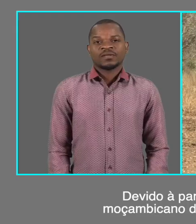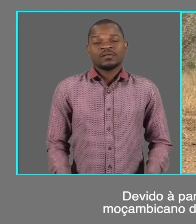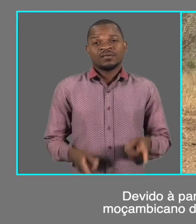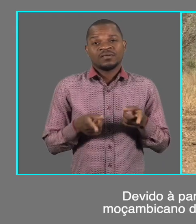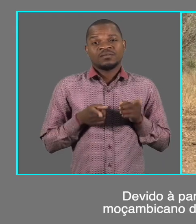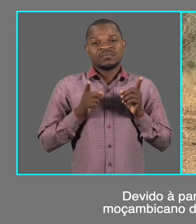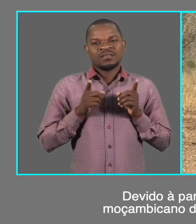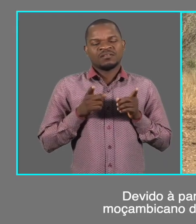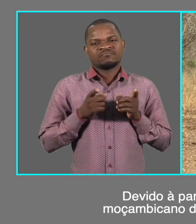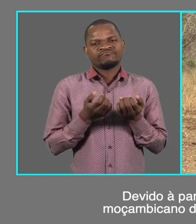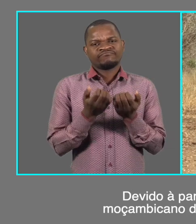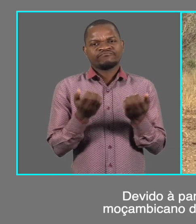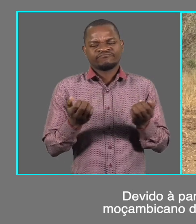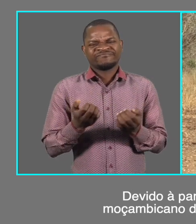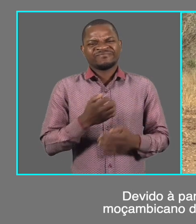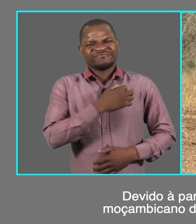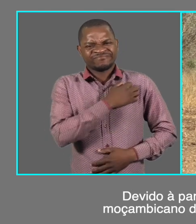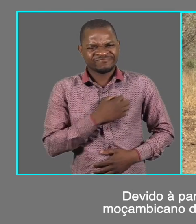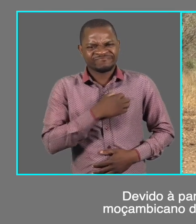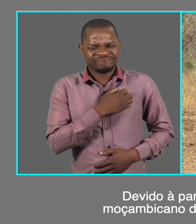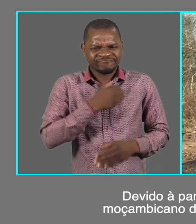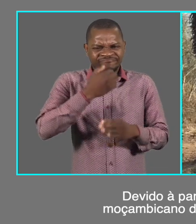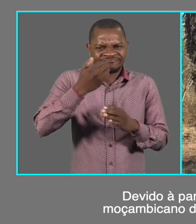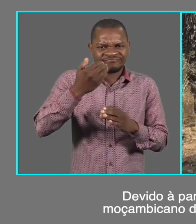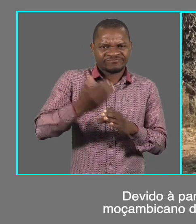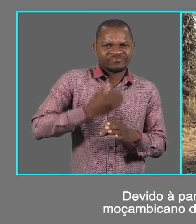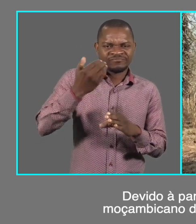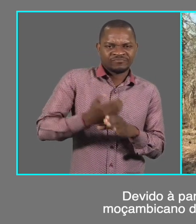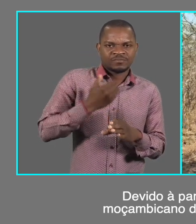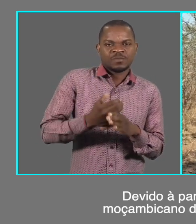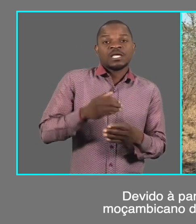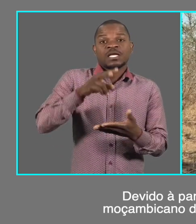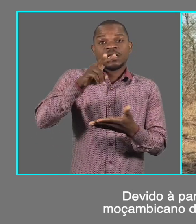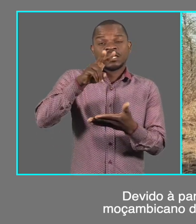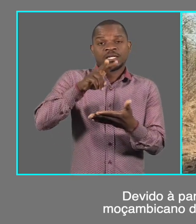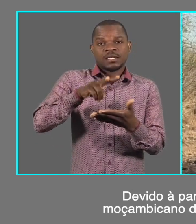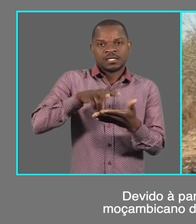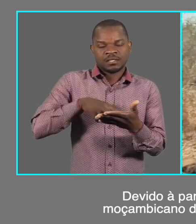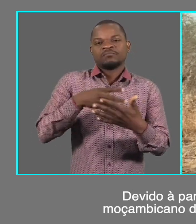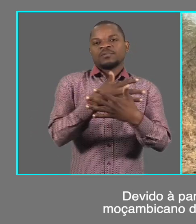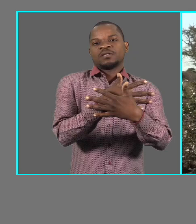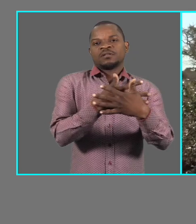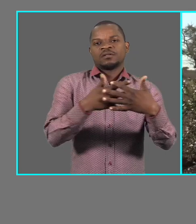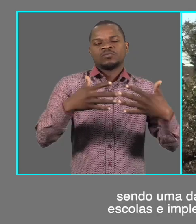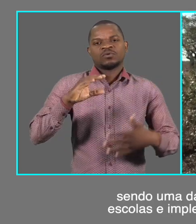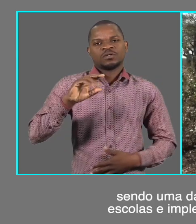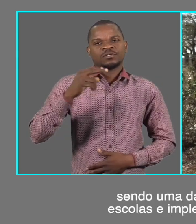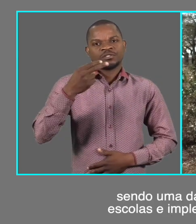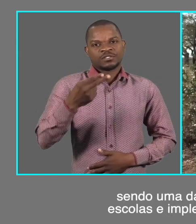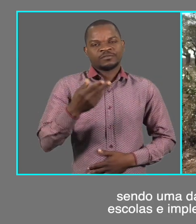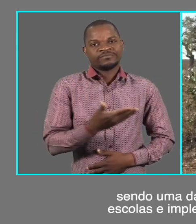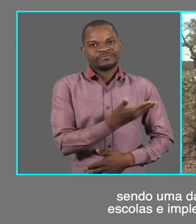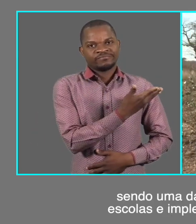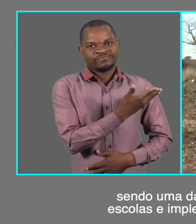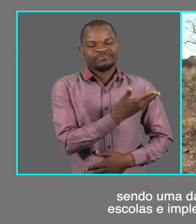Devido à pandemia da Covid-19, o governo moçambicano decretou o estado de emergência, Sendo uma